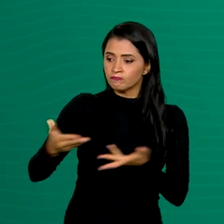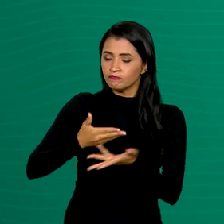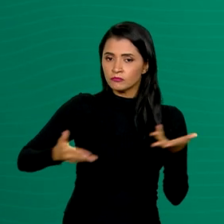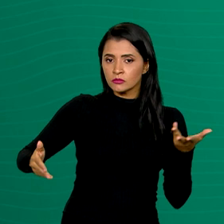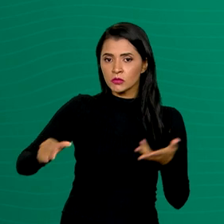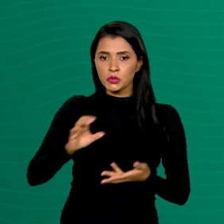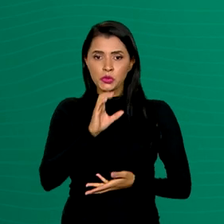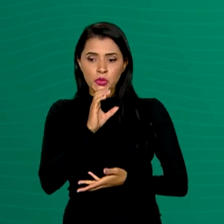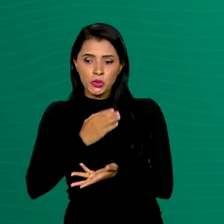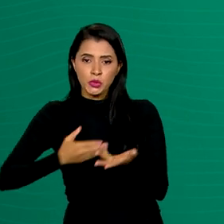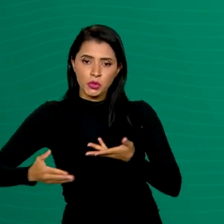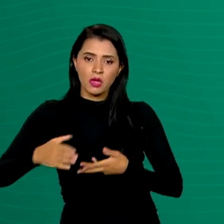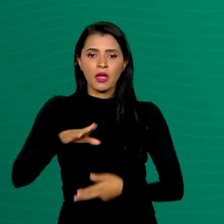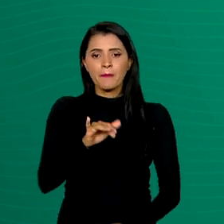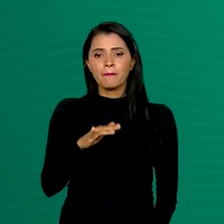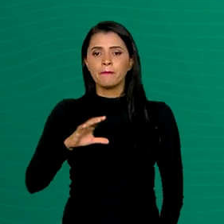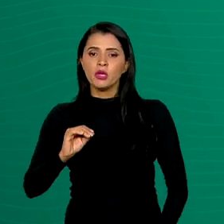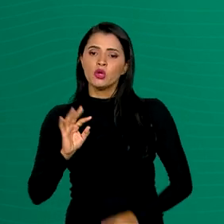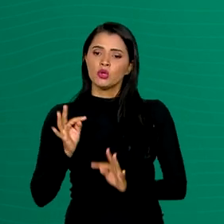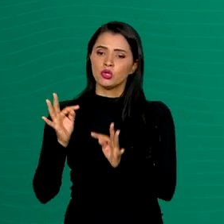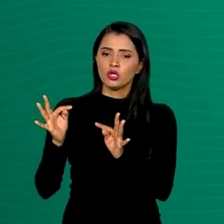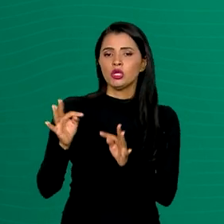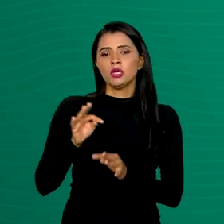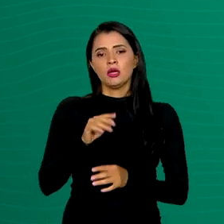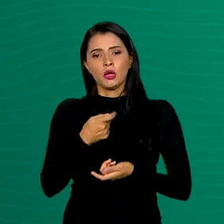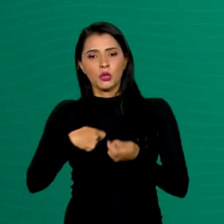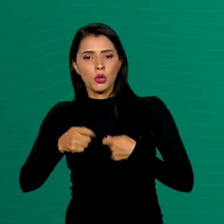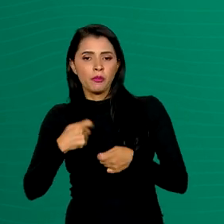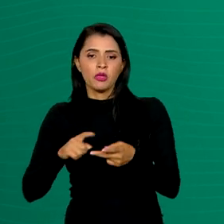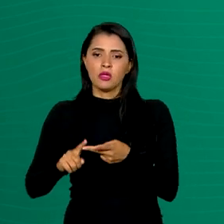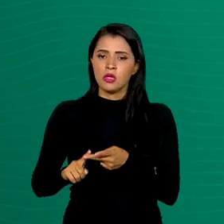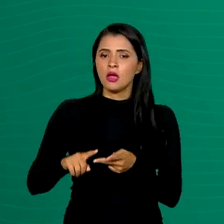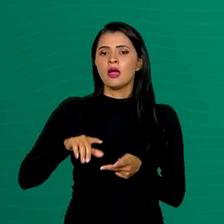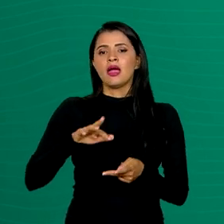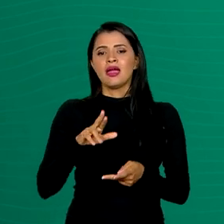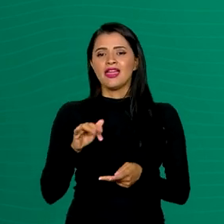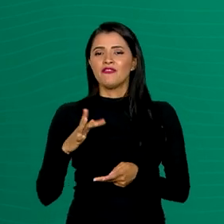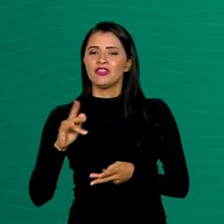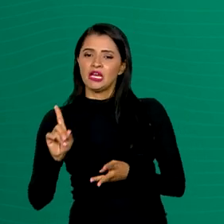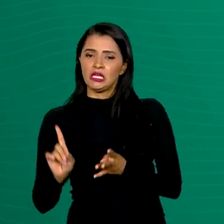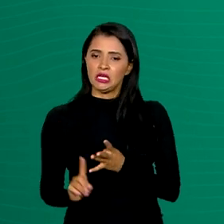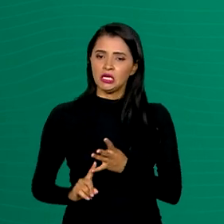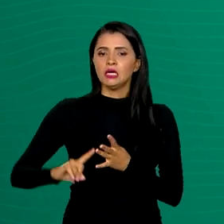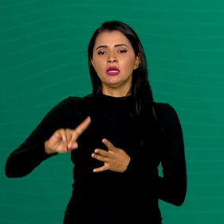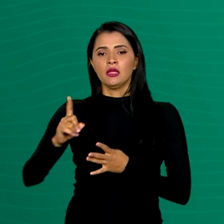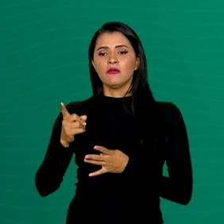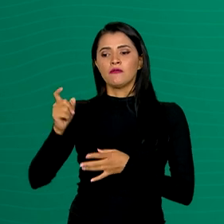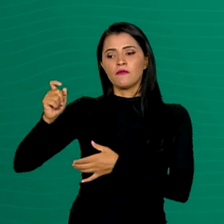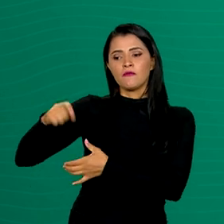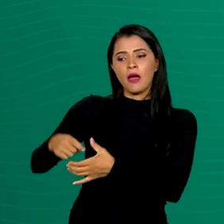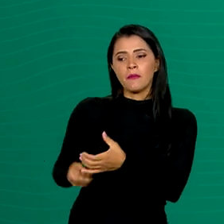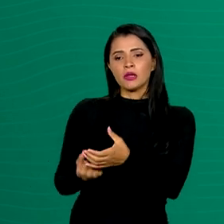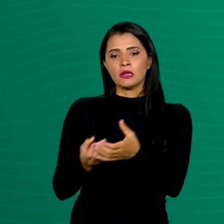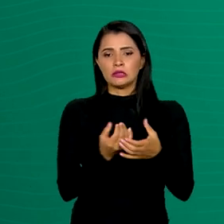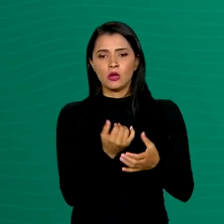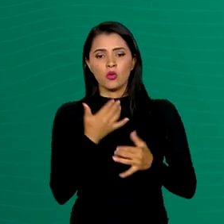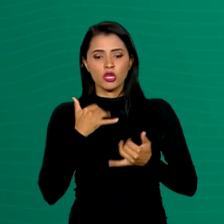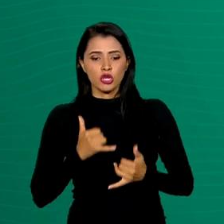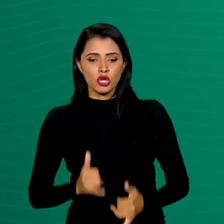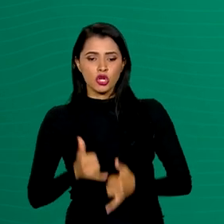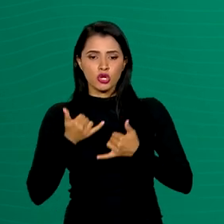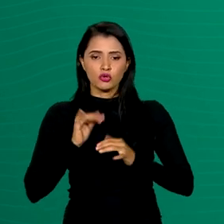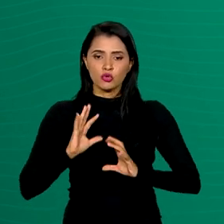conhecimento será em biotecnologia, bioeconomia, biorefinarias e biofabricação, energias renováveis,